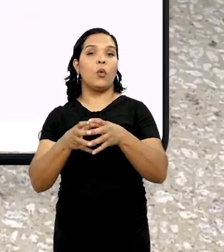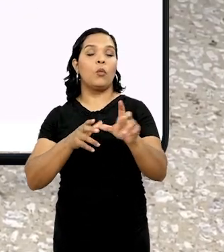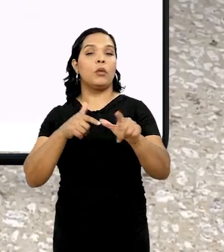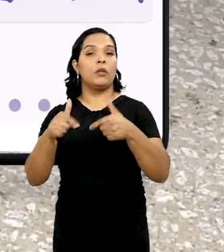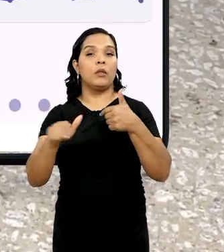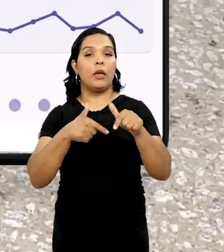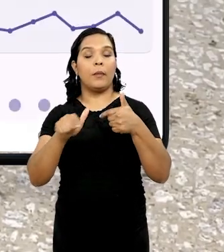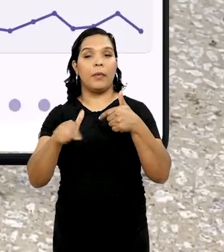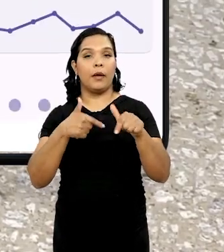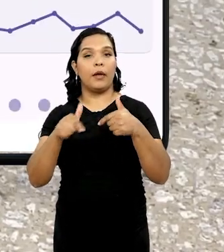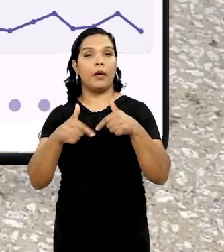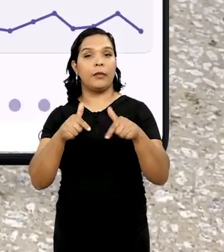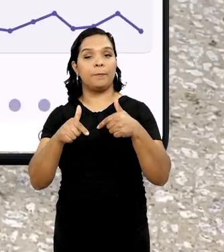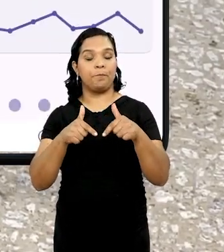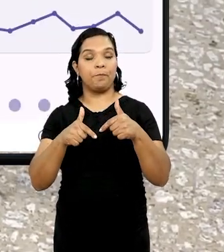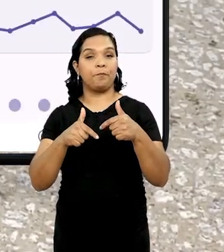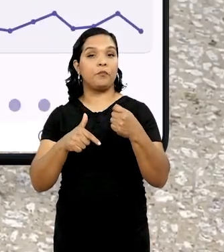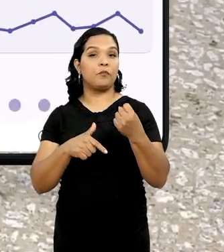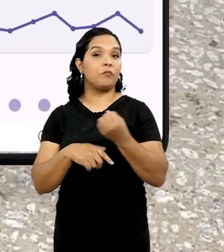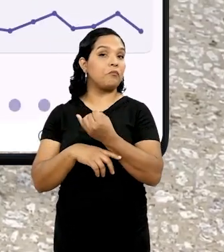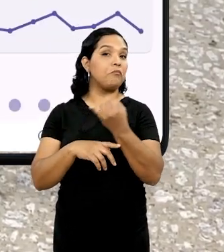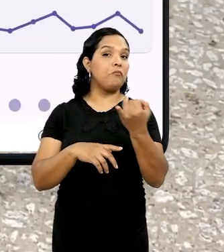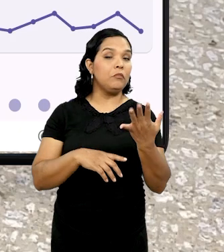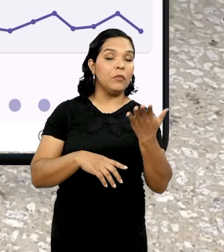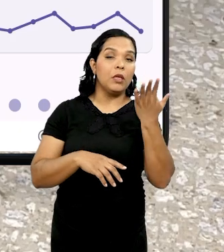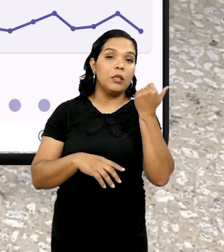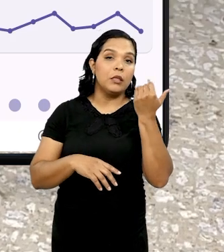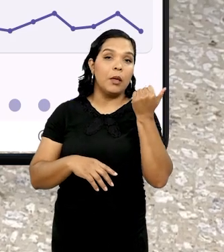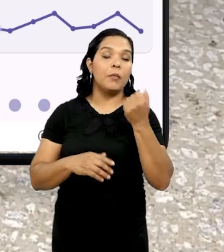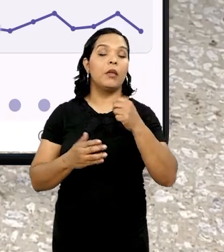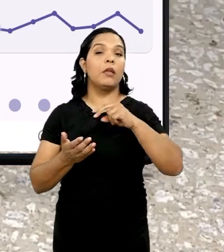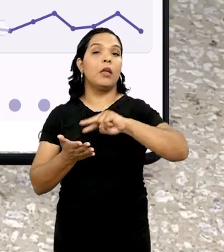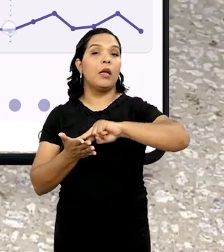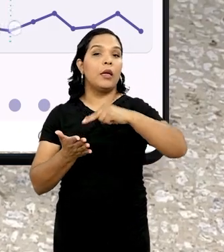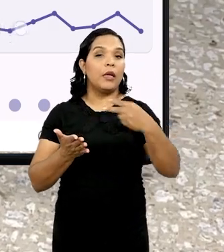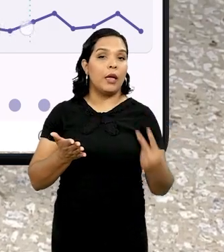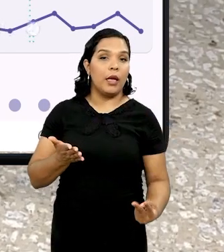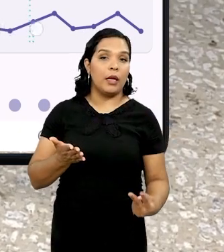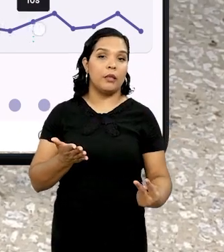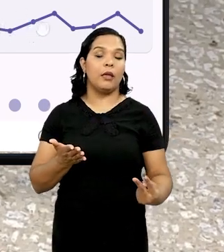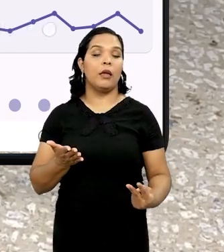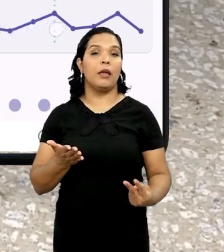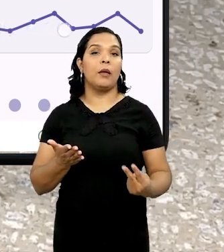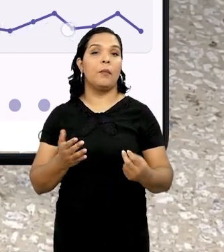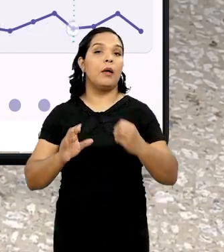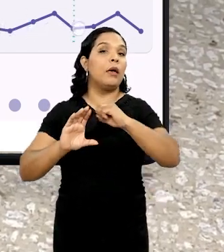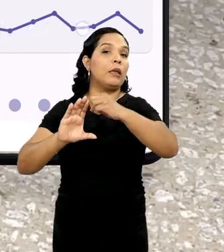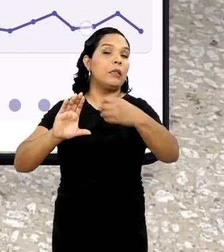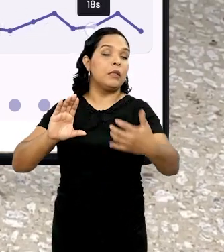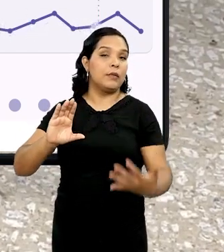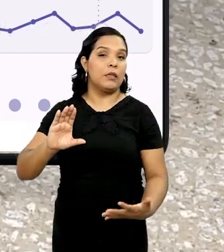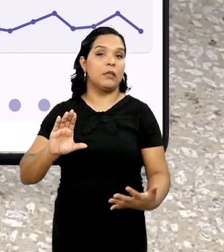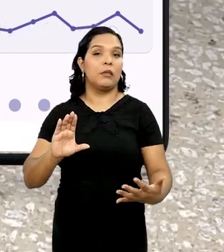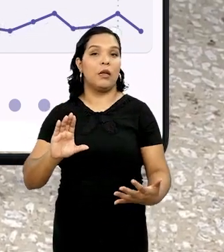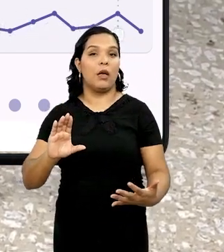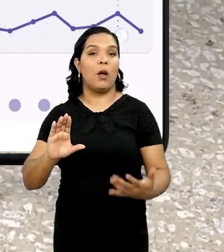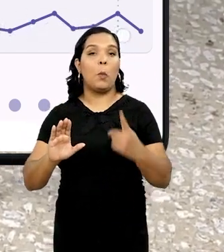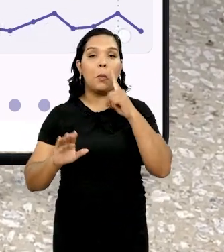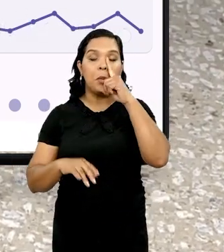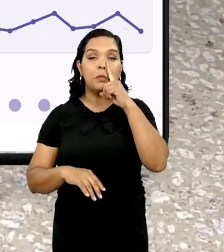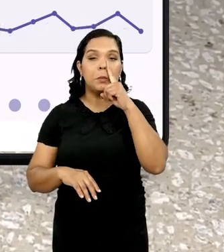está trabalhando nos algoritmos para identificação de queda, para classificação